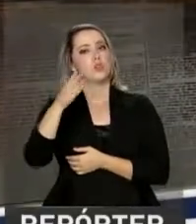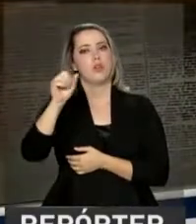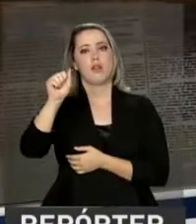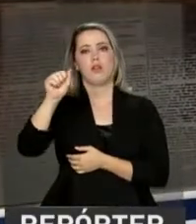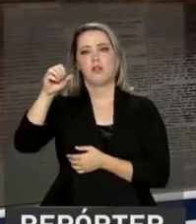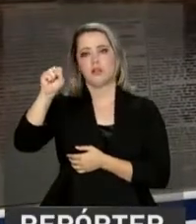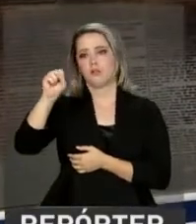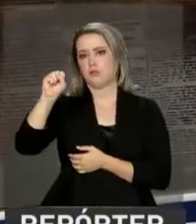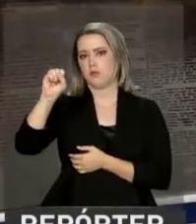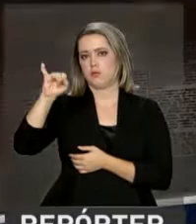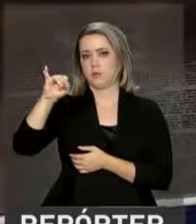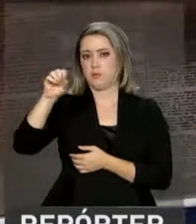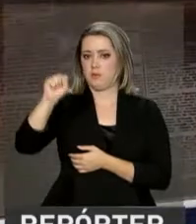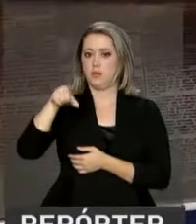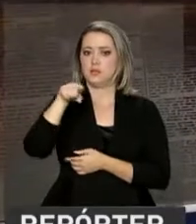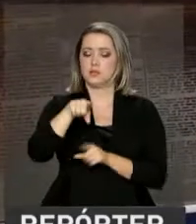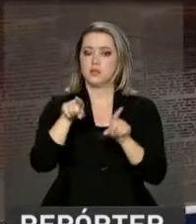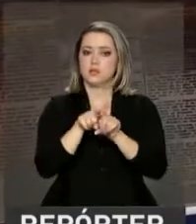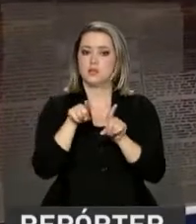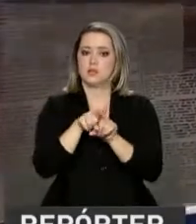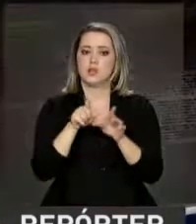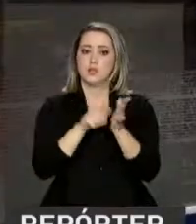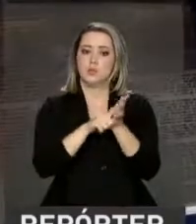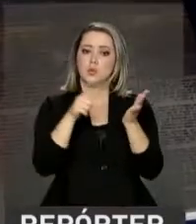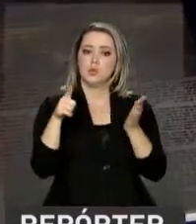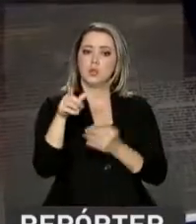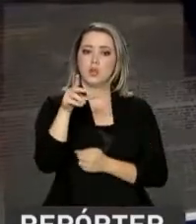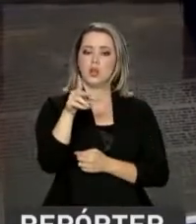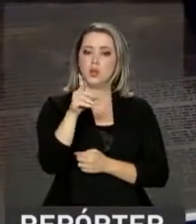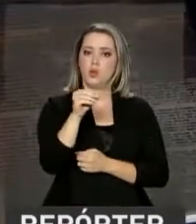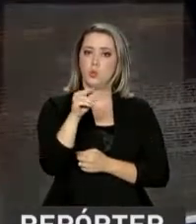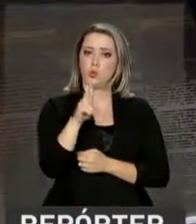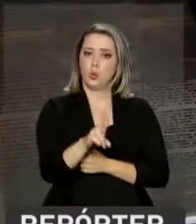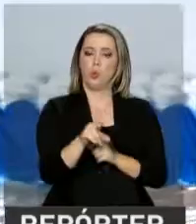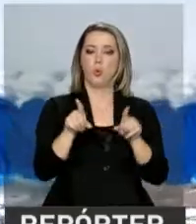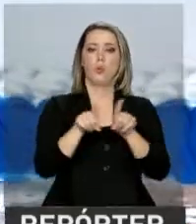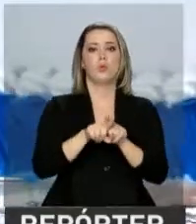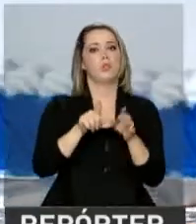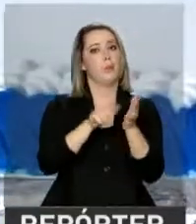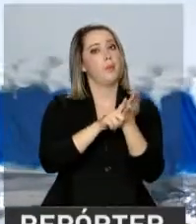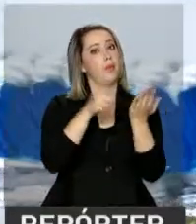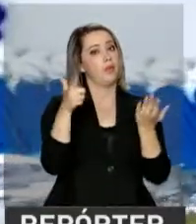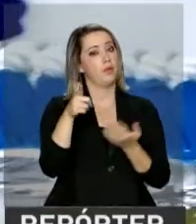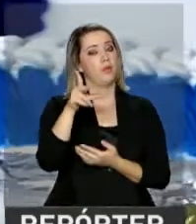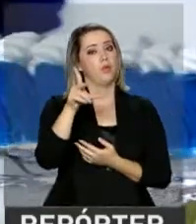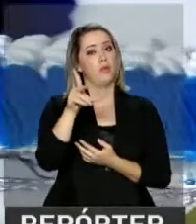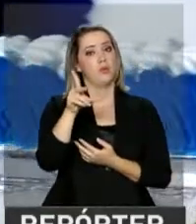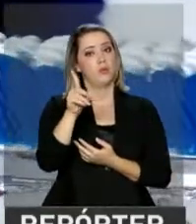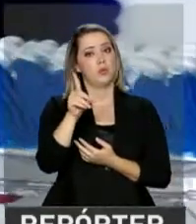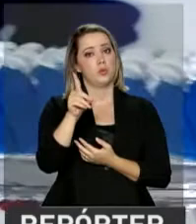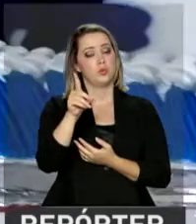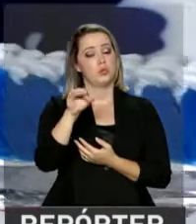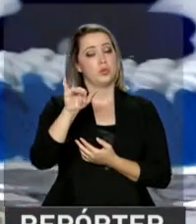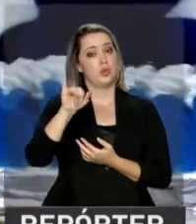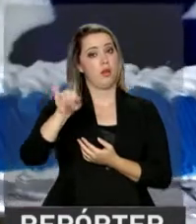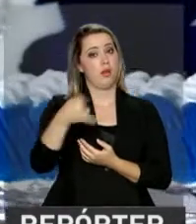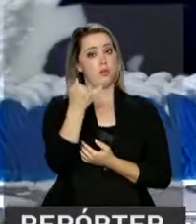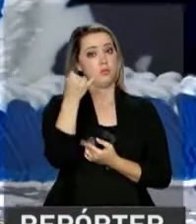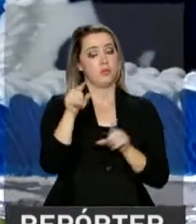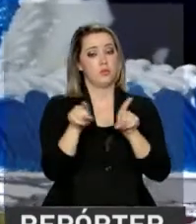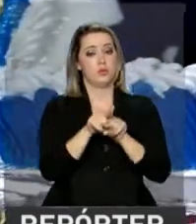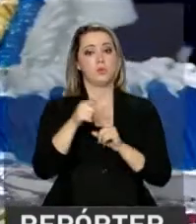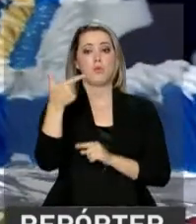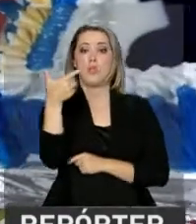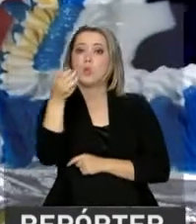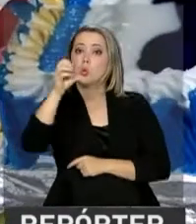pela publicação do Diário Oficial da União e do Diário da Justiça. Ao completar 209 anos, o